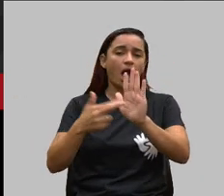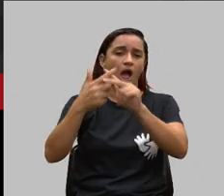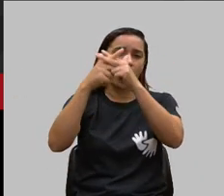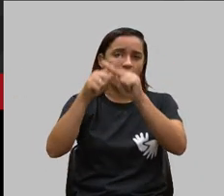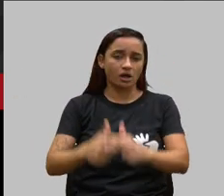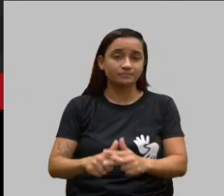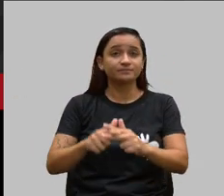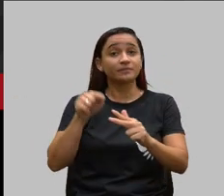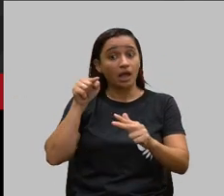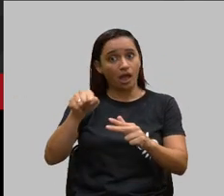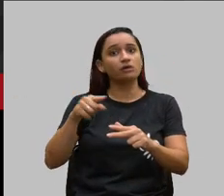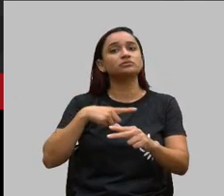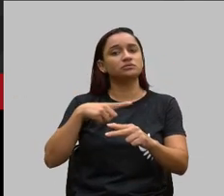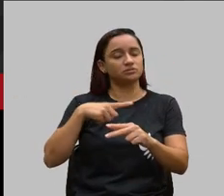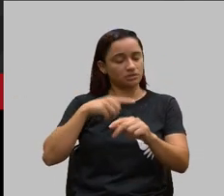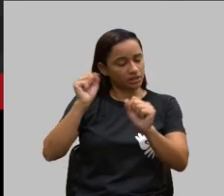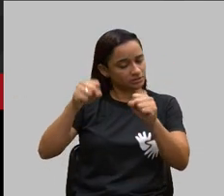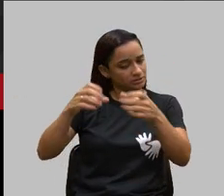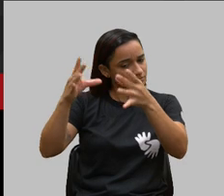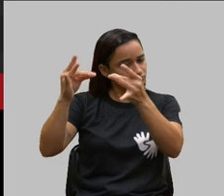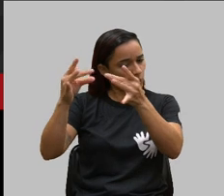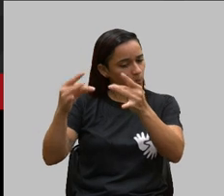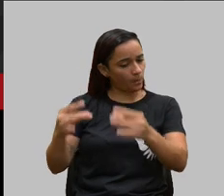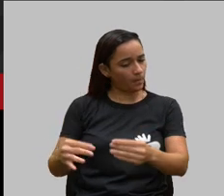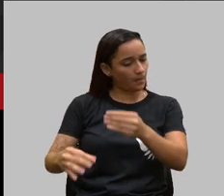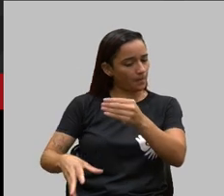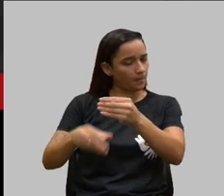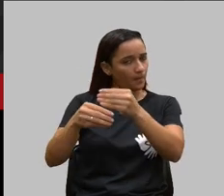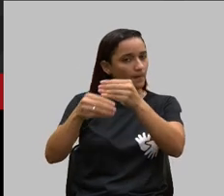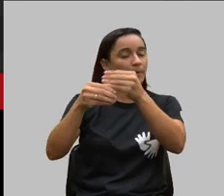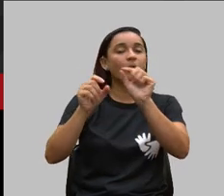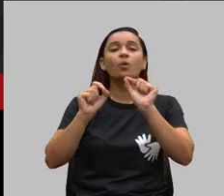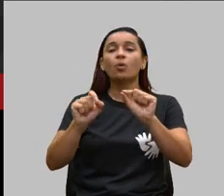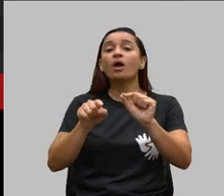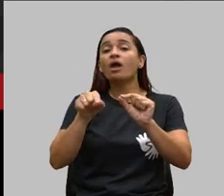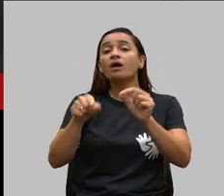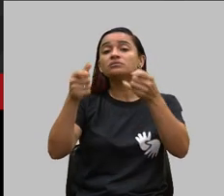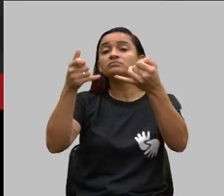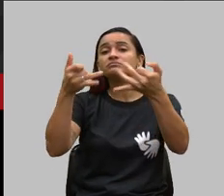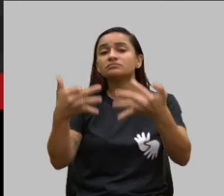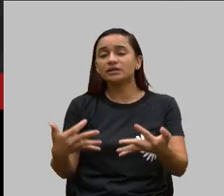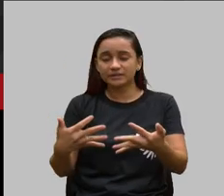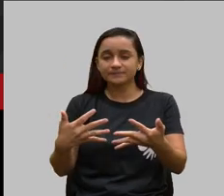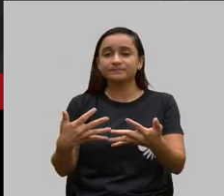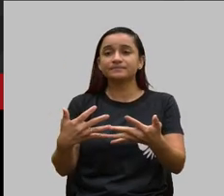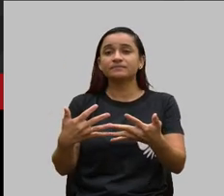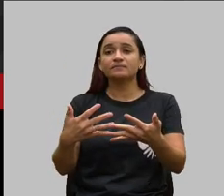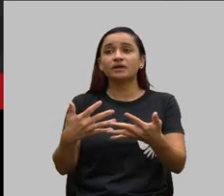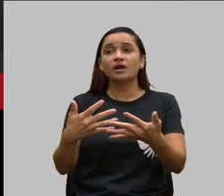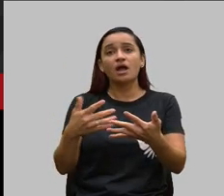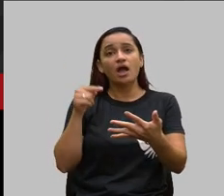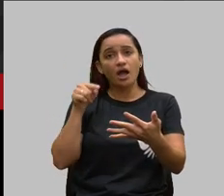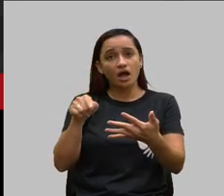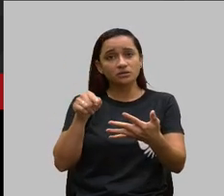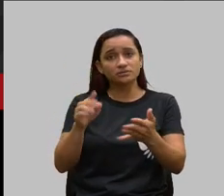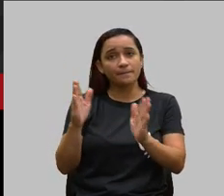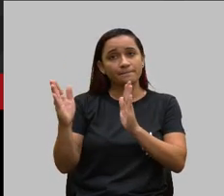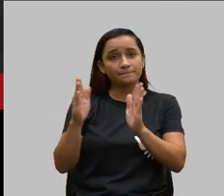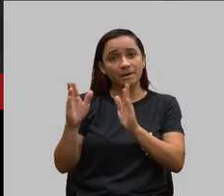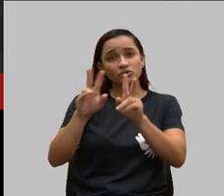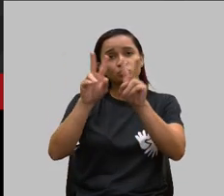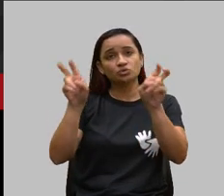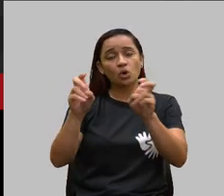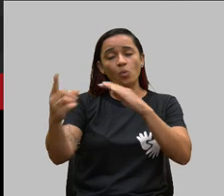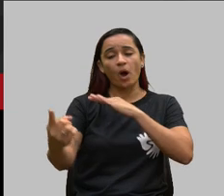alterado como o doutor Marcelo também colocou aqui atrás e aí essa é a parte doutor Marcelo do atendimento